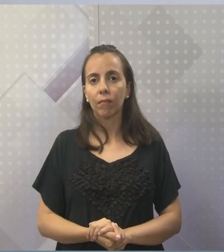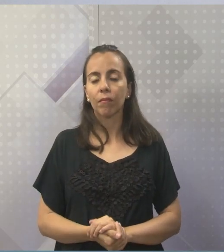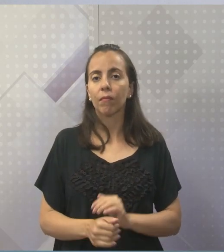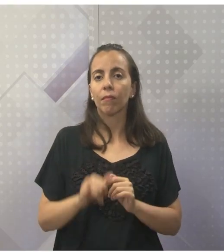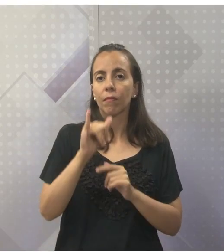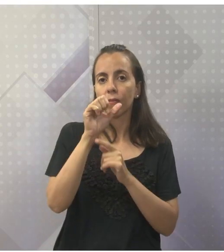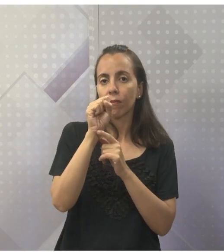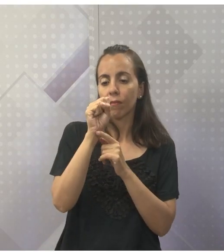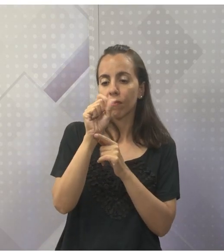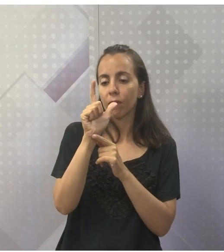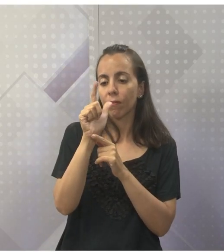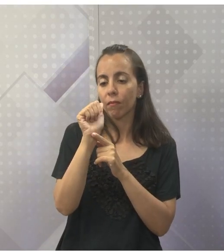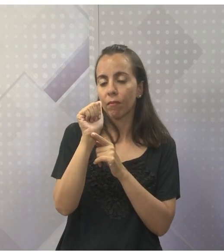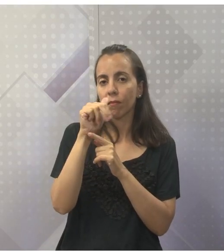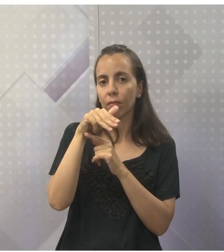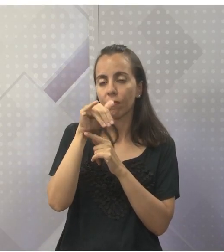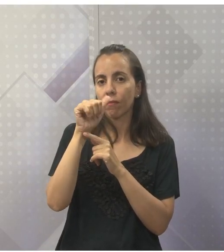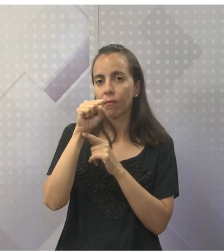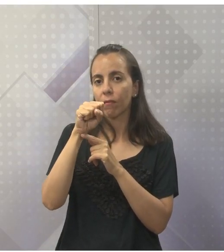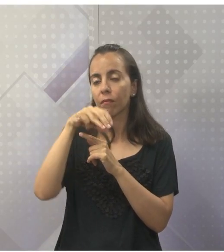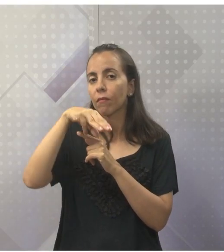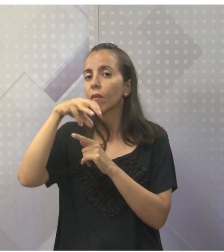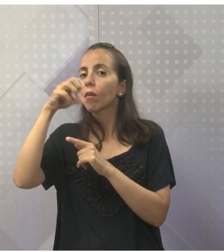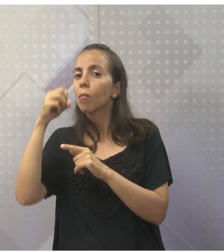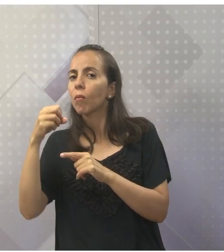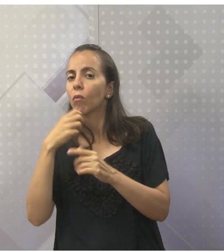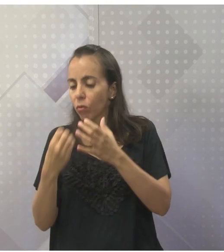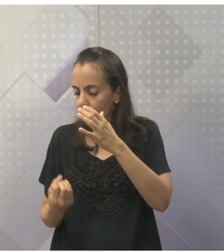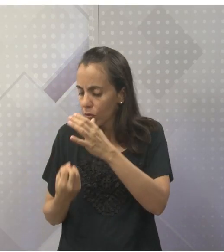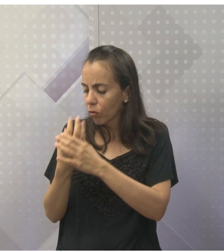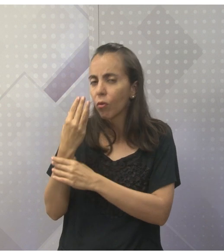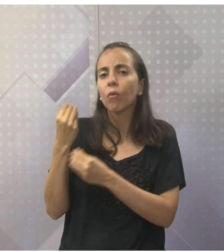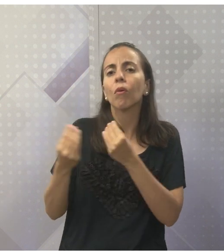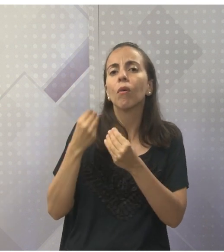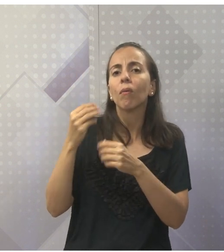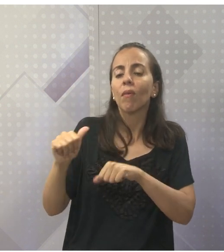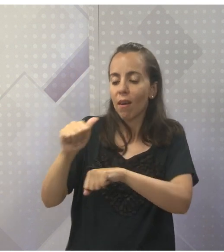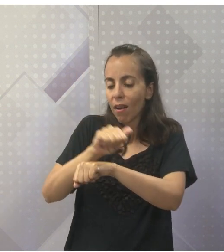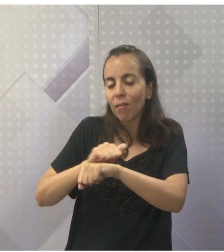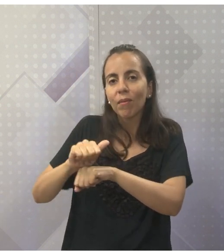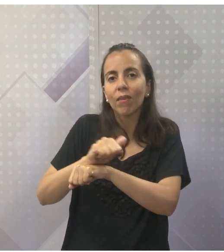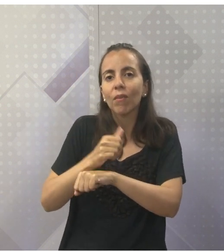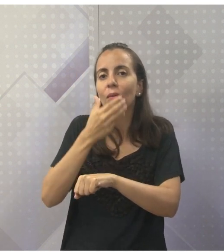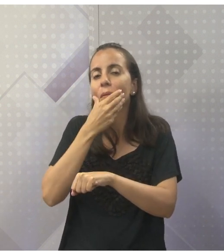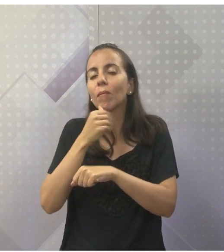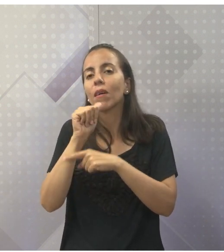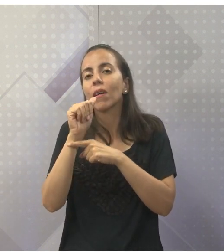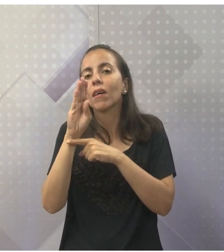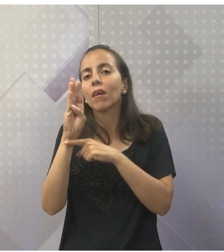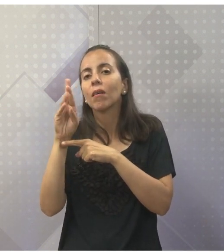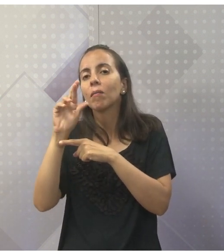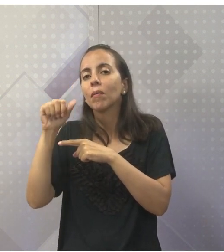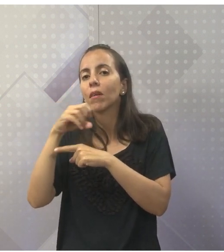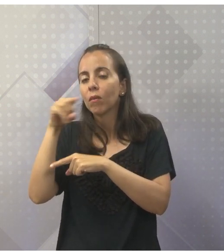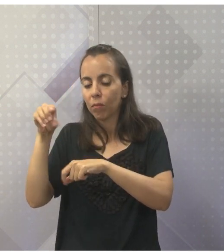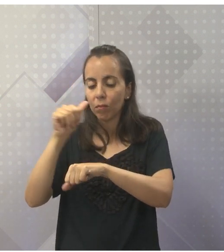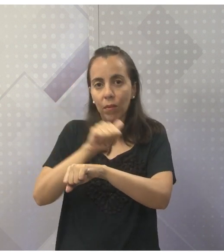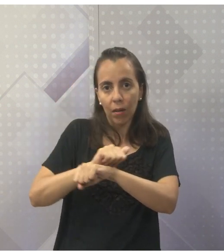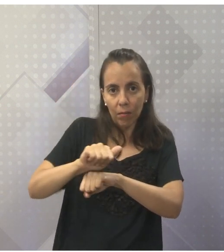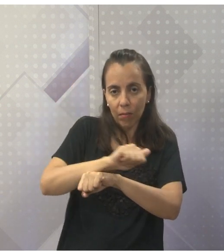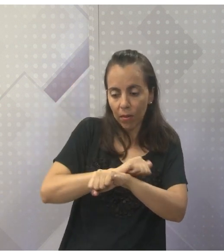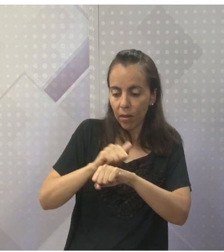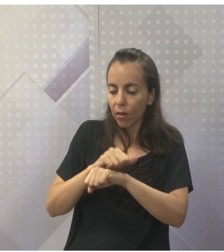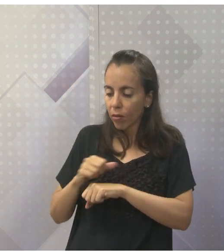islamismo é uma religião abrahâmica, né? Que veio de Abraão, monoteísta também, articulada pelo